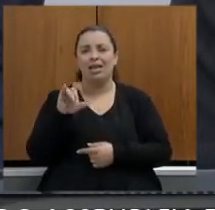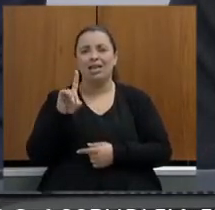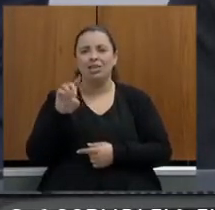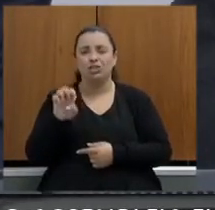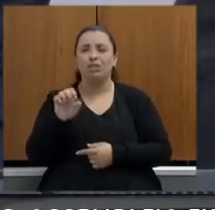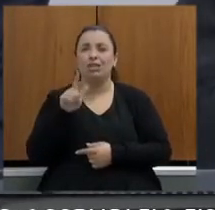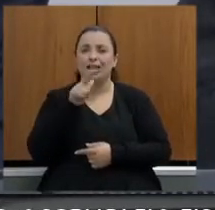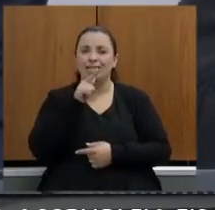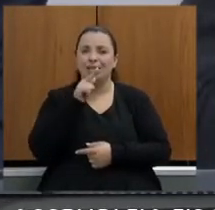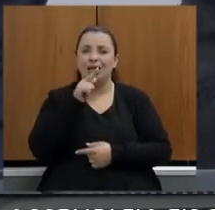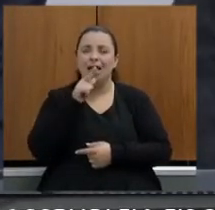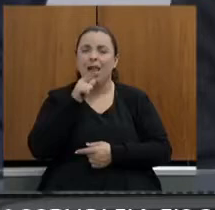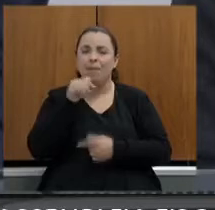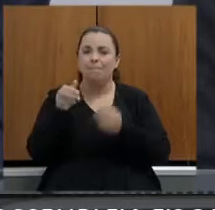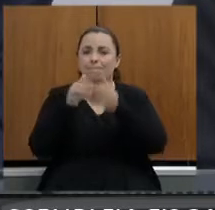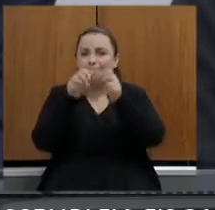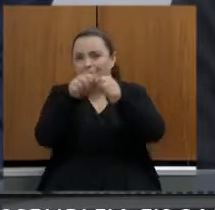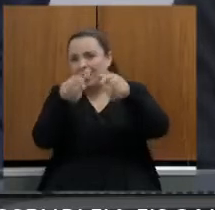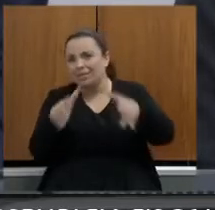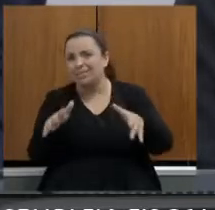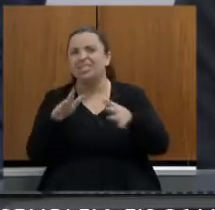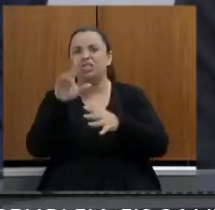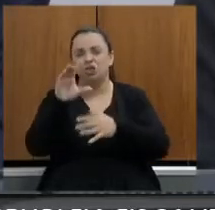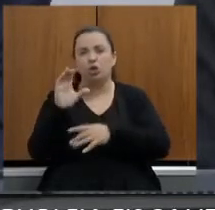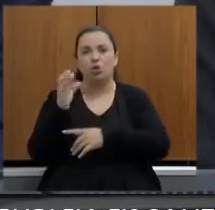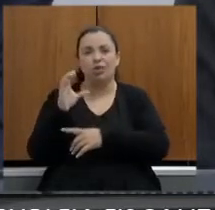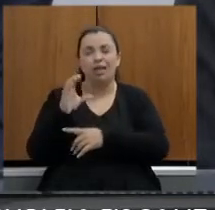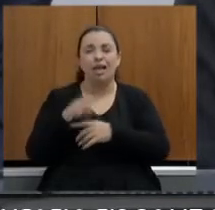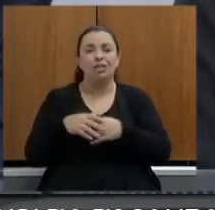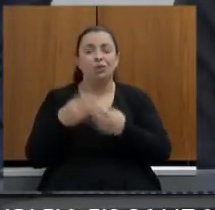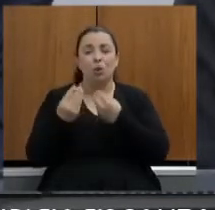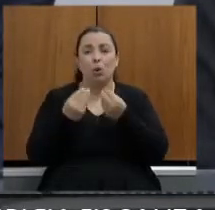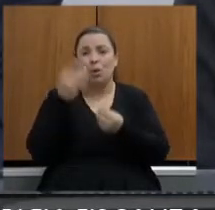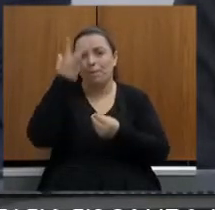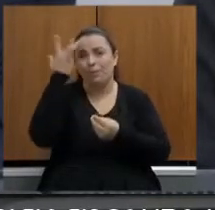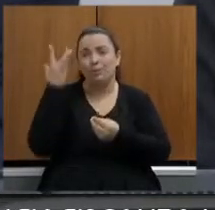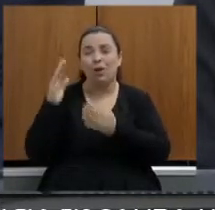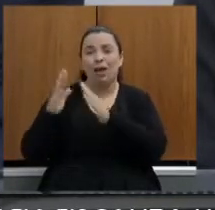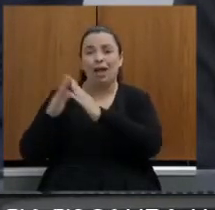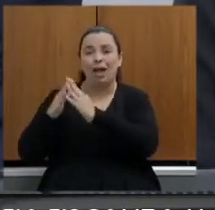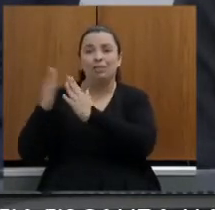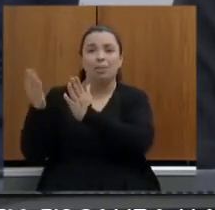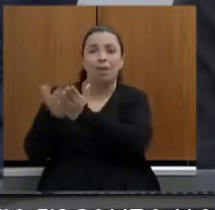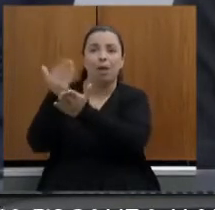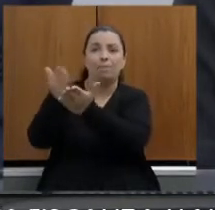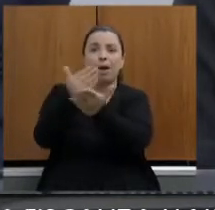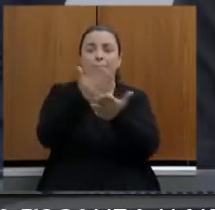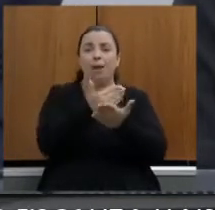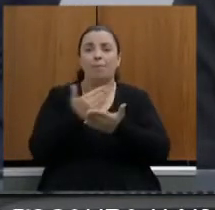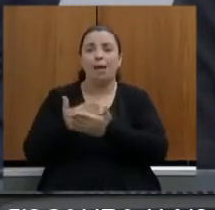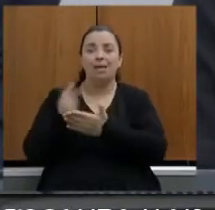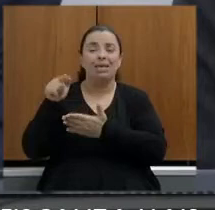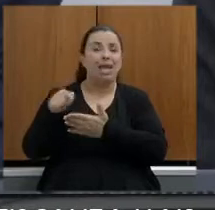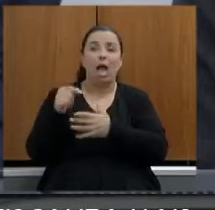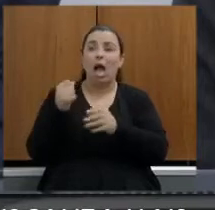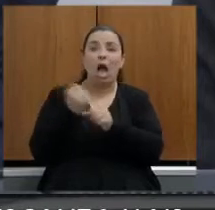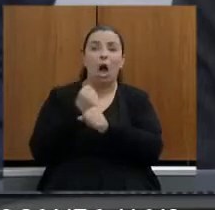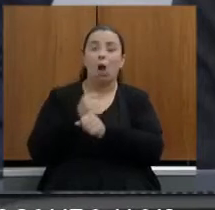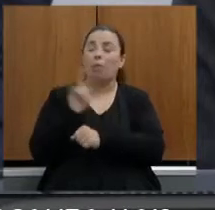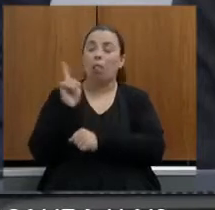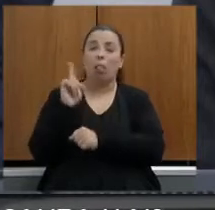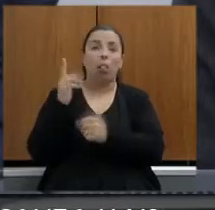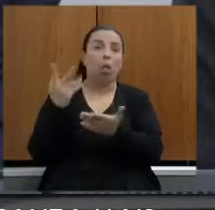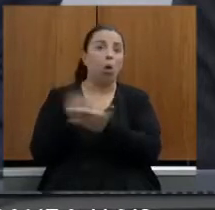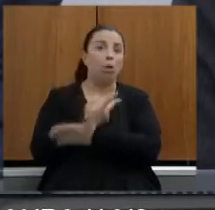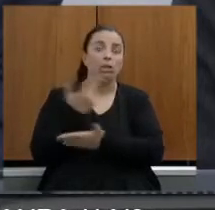absurdo que foi feito pessoas desapropriadas para a realização de uma obra que não foi realizada pessoas há 10 anos sem